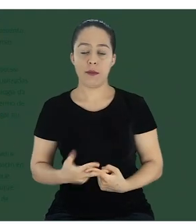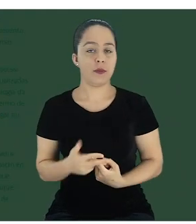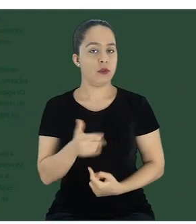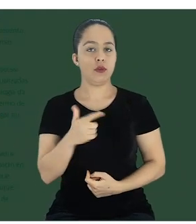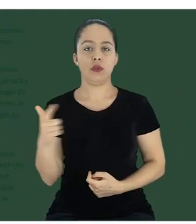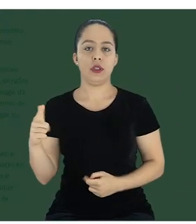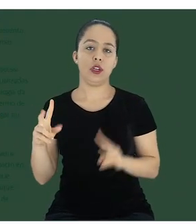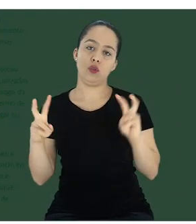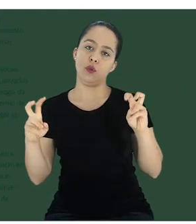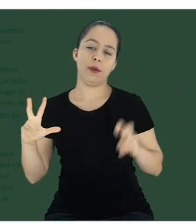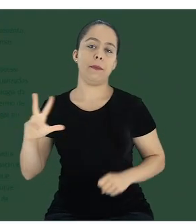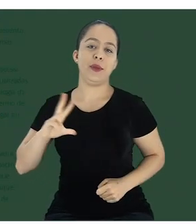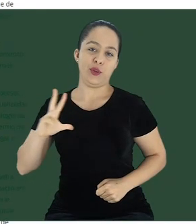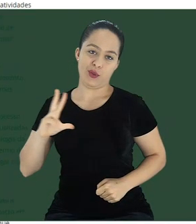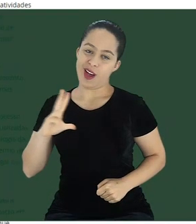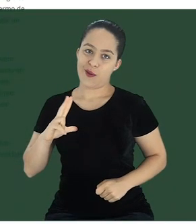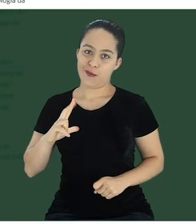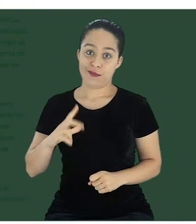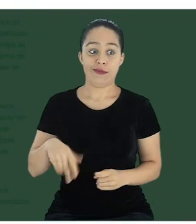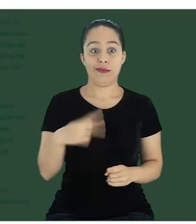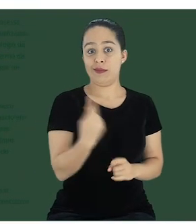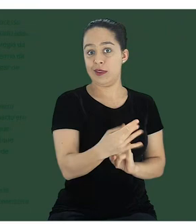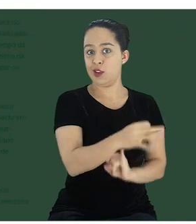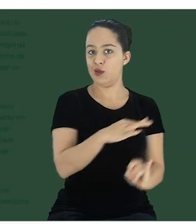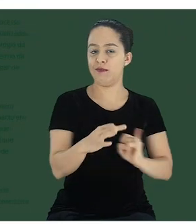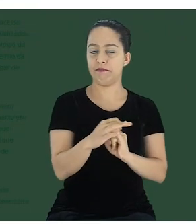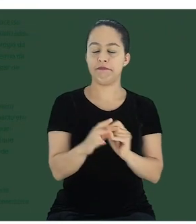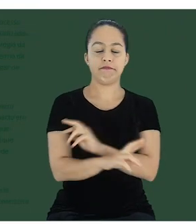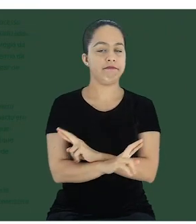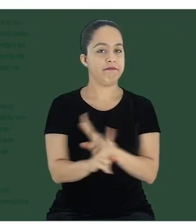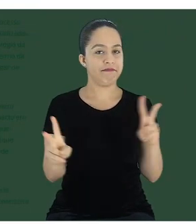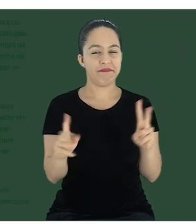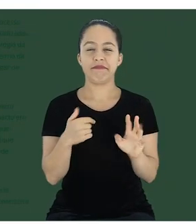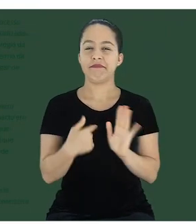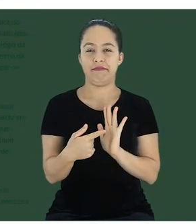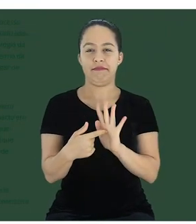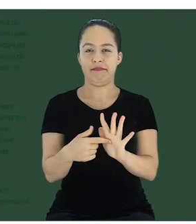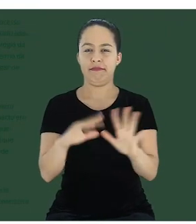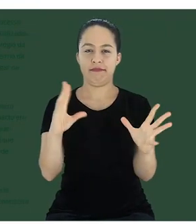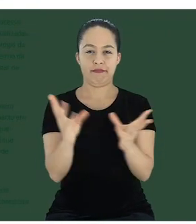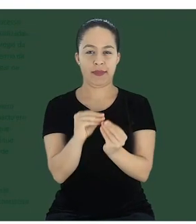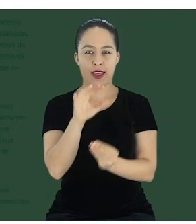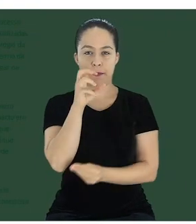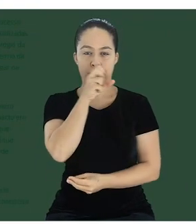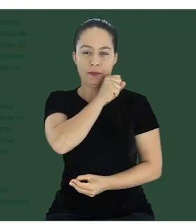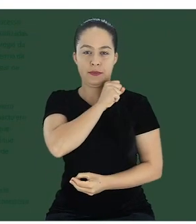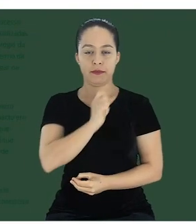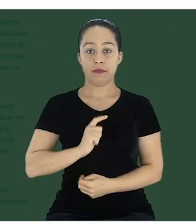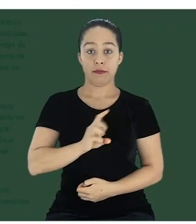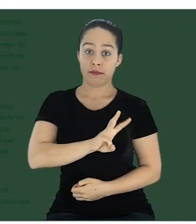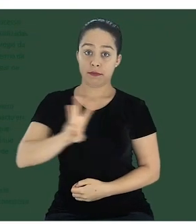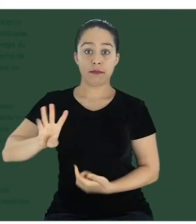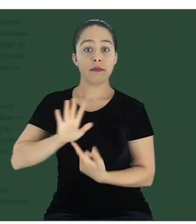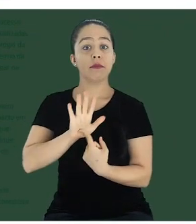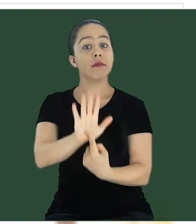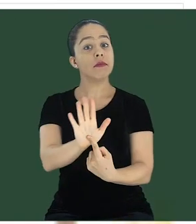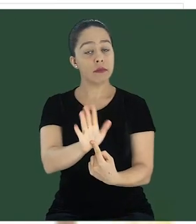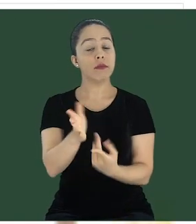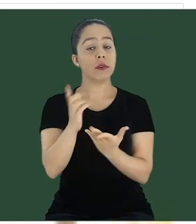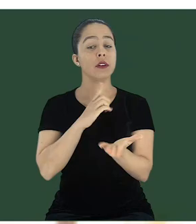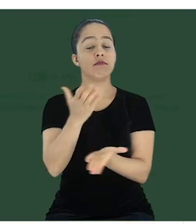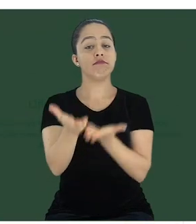contas pessoais. Eu vou mostrar pra vocês rapidamente aqui o site que mostra os serviços disponíveis.